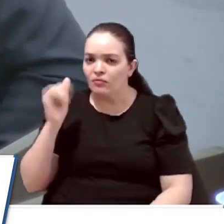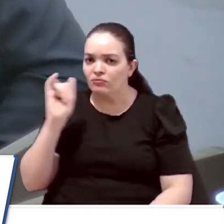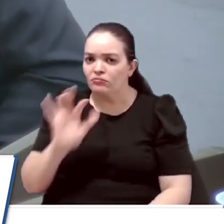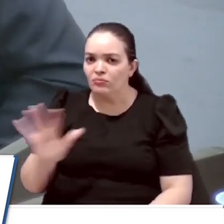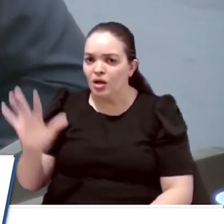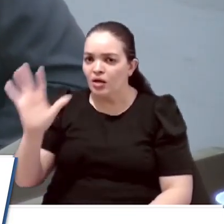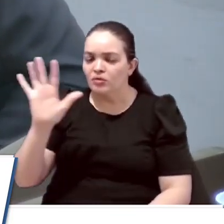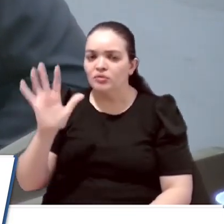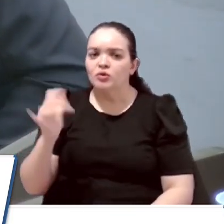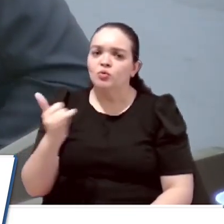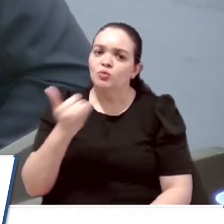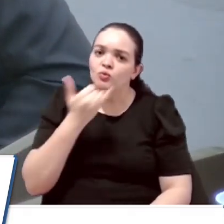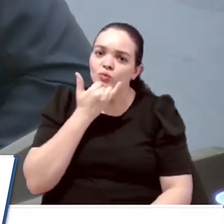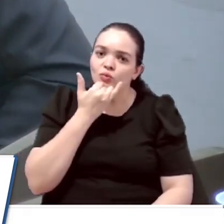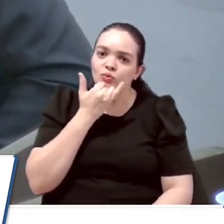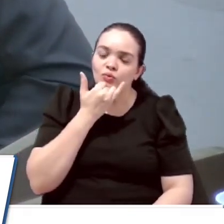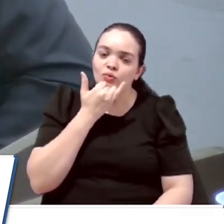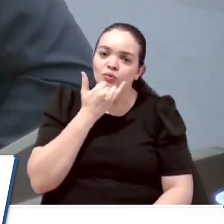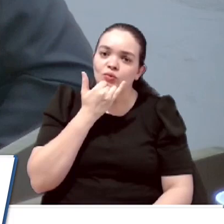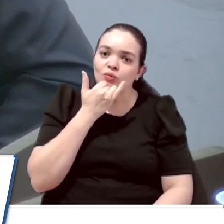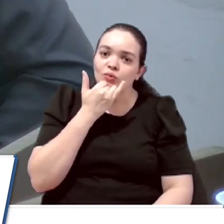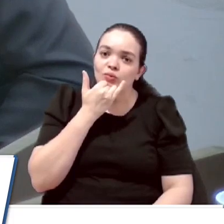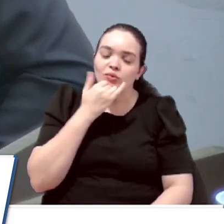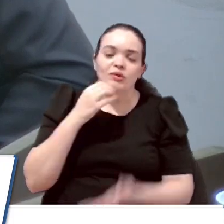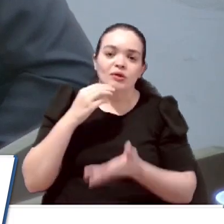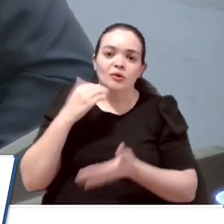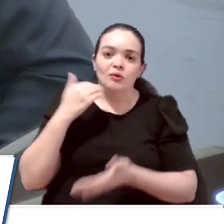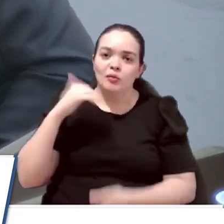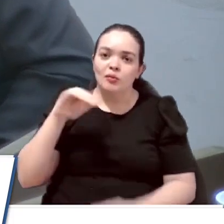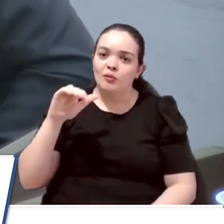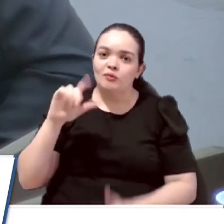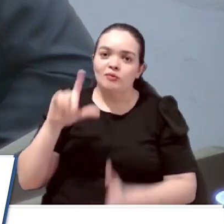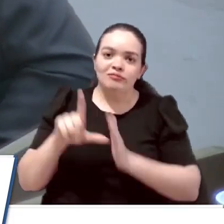pedir desculpa para Getúlio, que eu mandei em cima da hora. Desculpa, Getúlio.